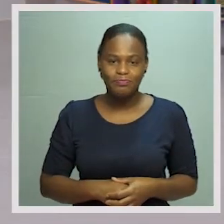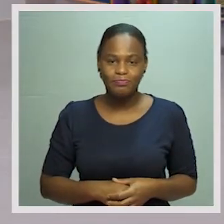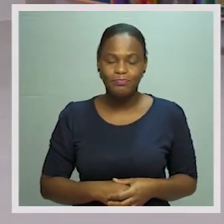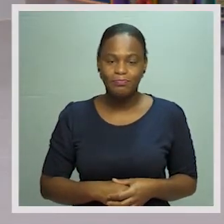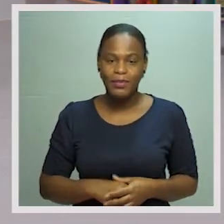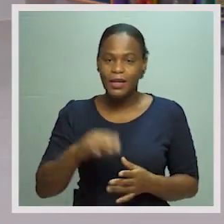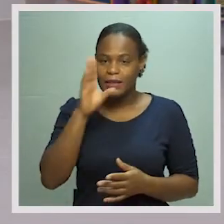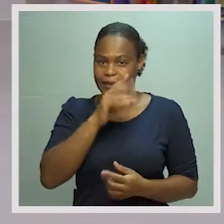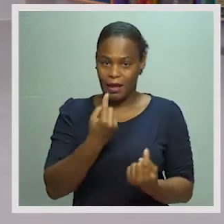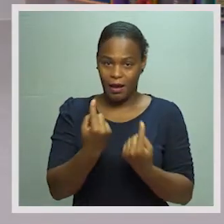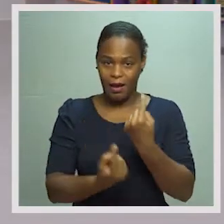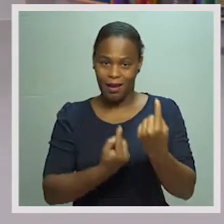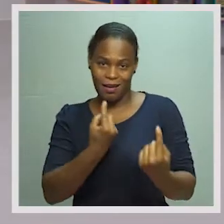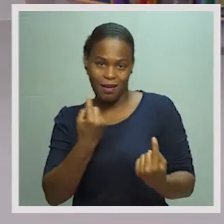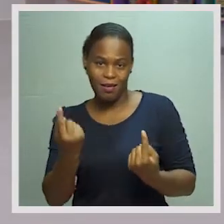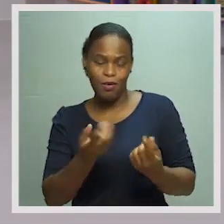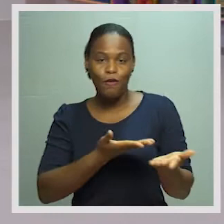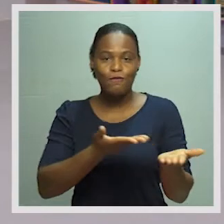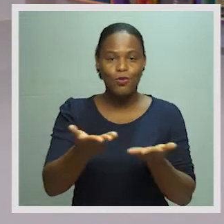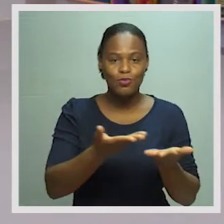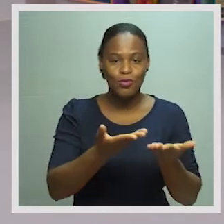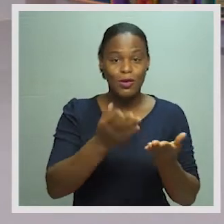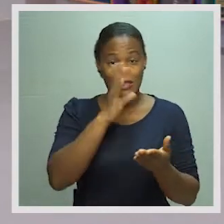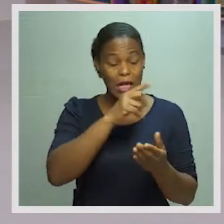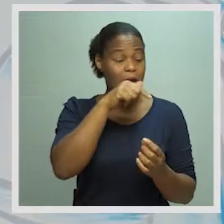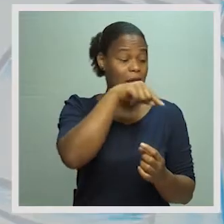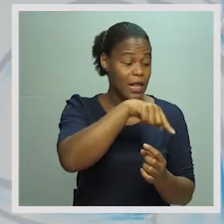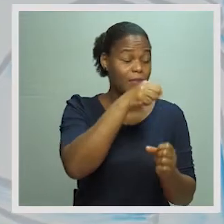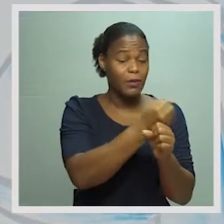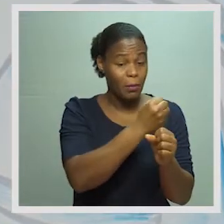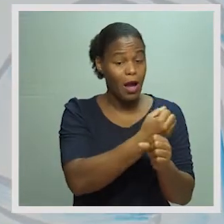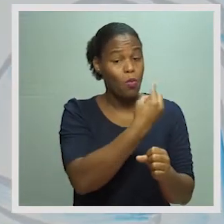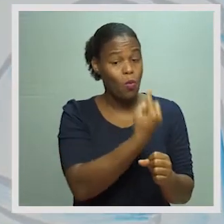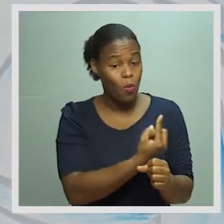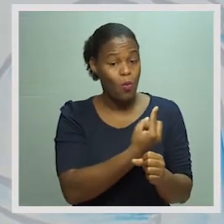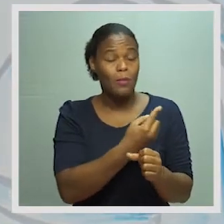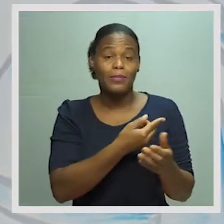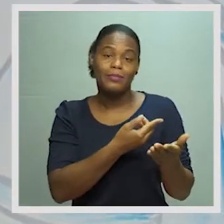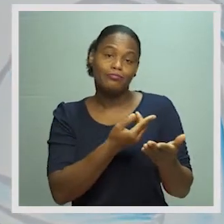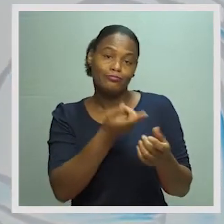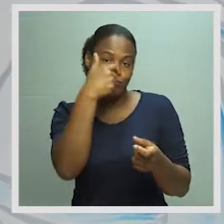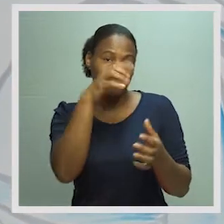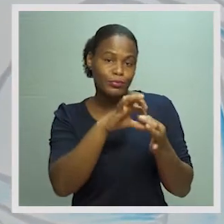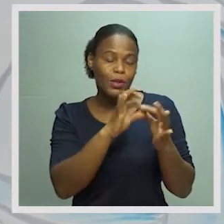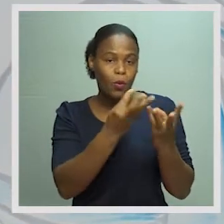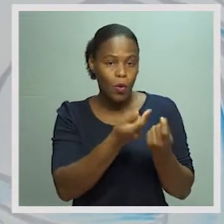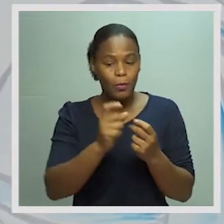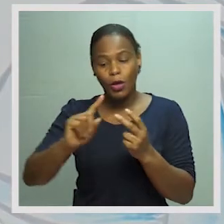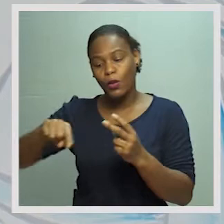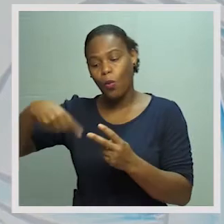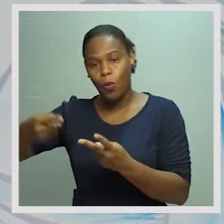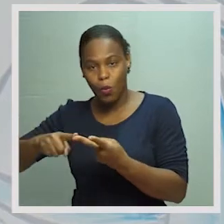Se cada fluxo, então, é emprego para um agente econômico e recurso para o outro agente econômico,